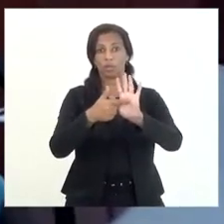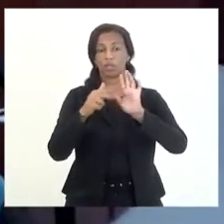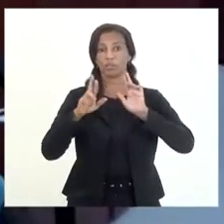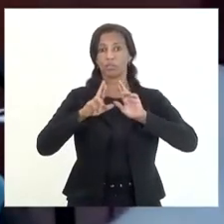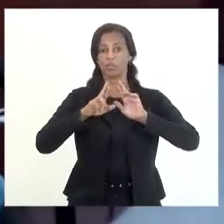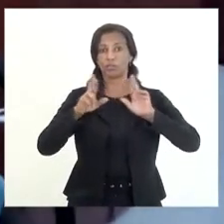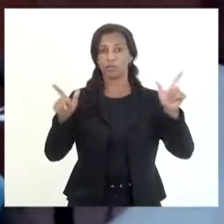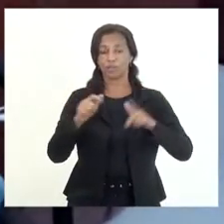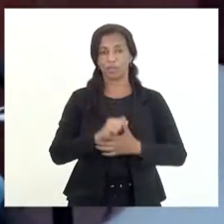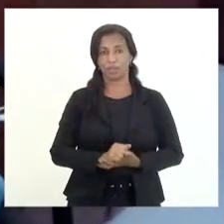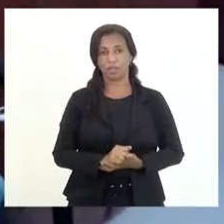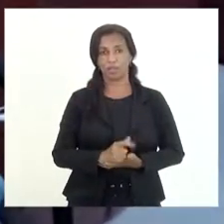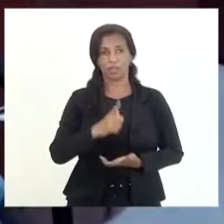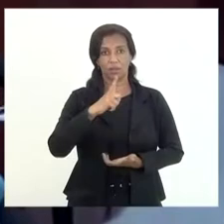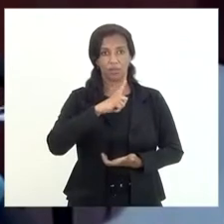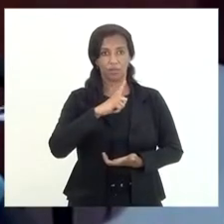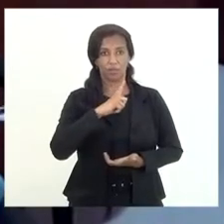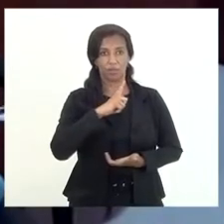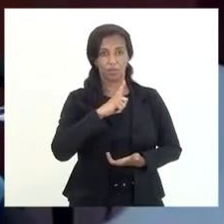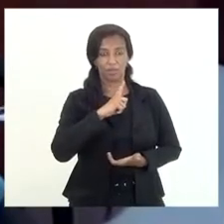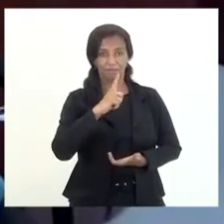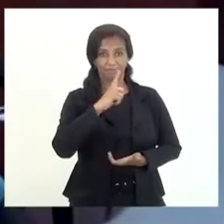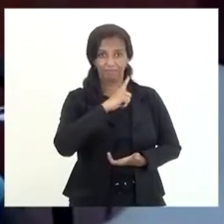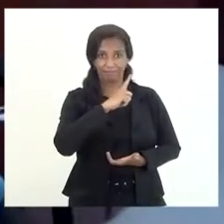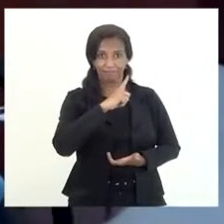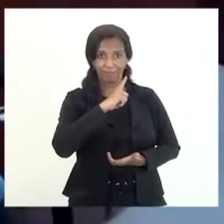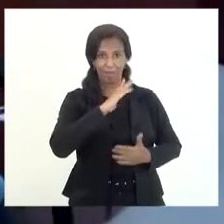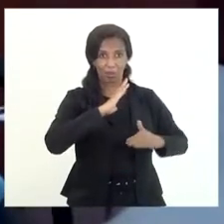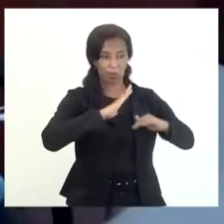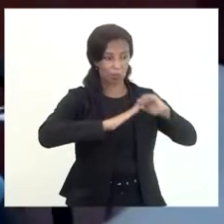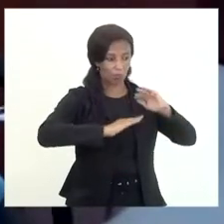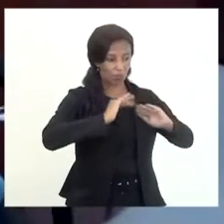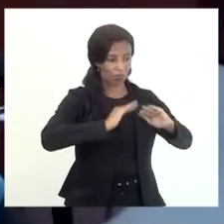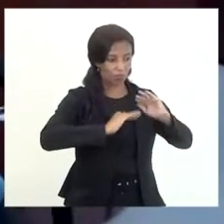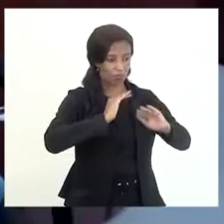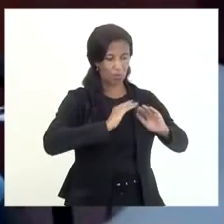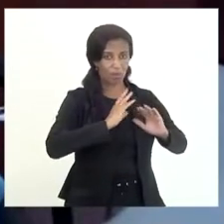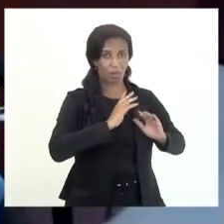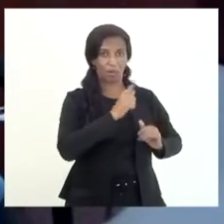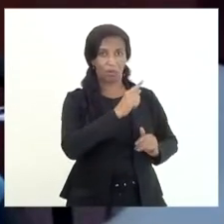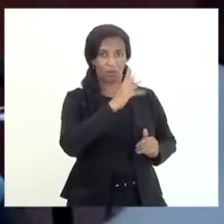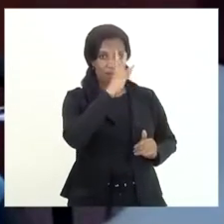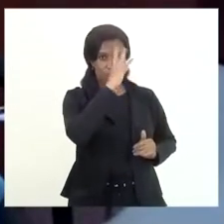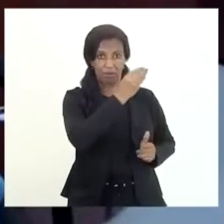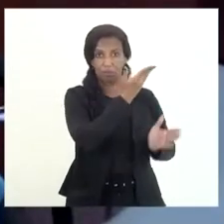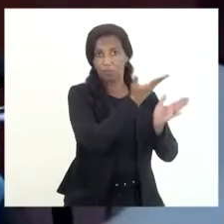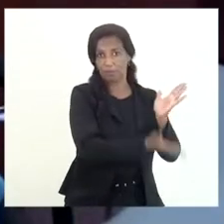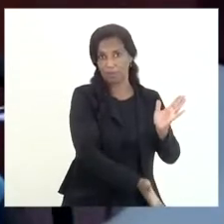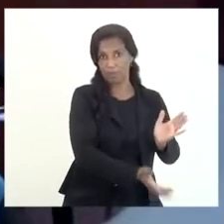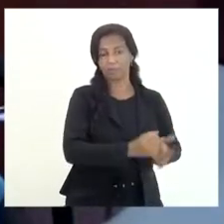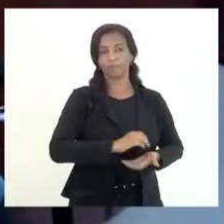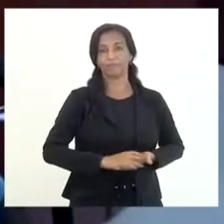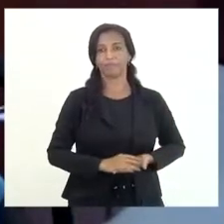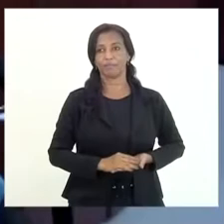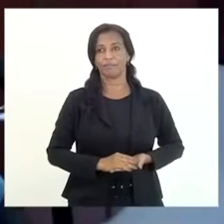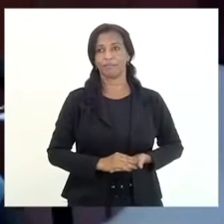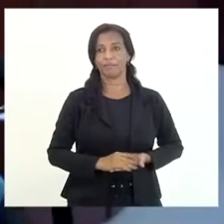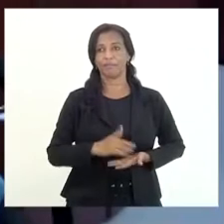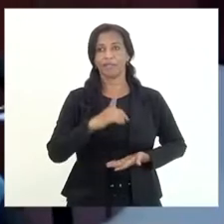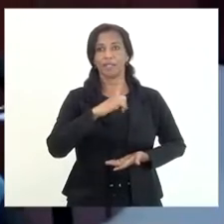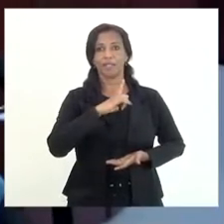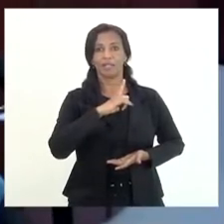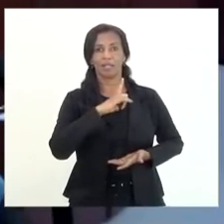diferença entre você colocar os créditos na provisão de perdas que é o